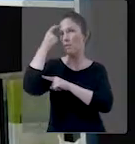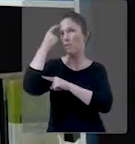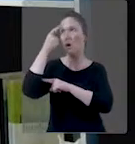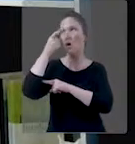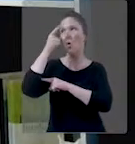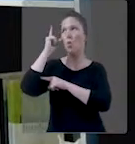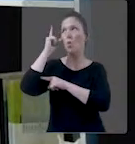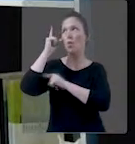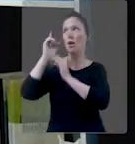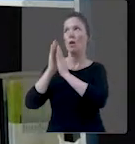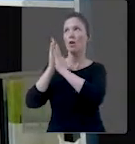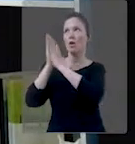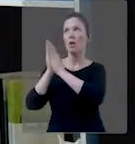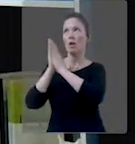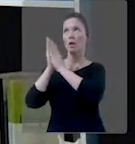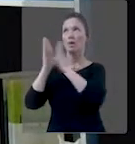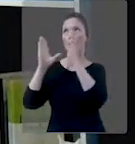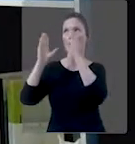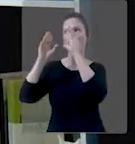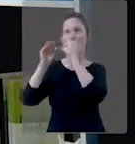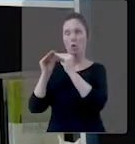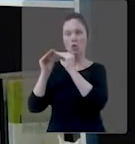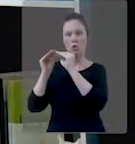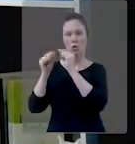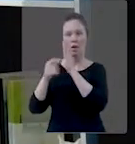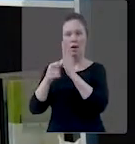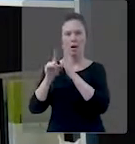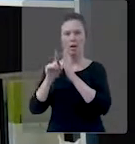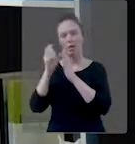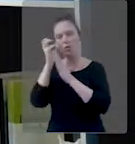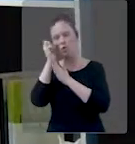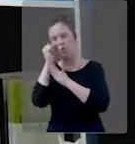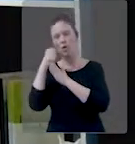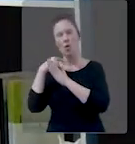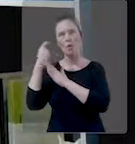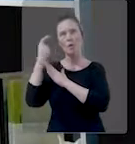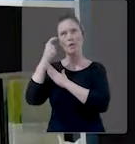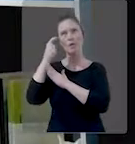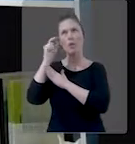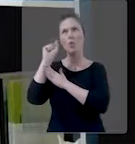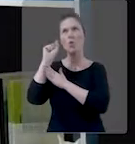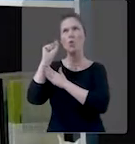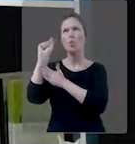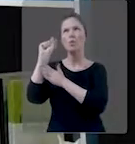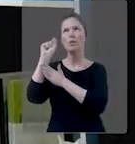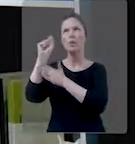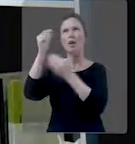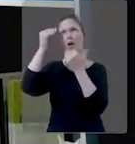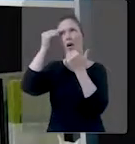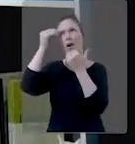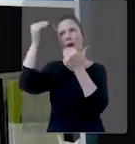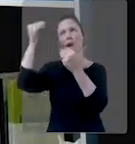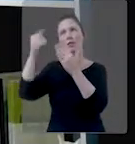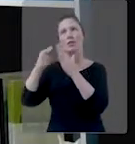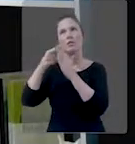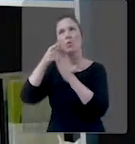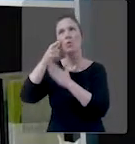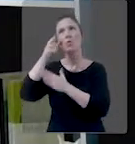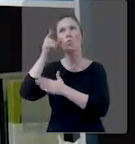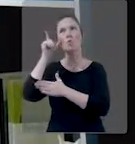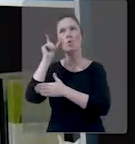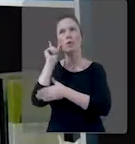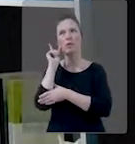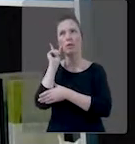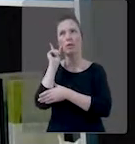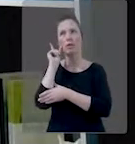reporta as nossas orações noturnas, né? Eu sempre oro antes de dormir. E aí eu pensei assim, o que que teve na